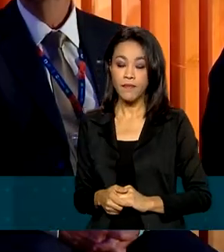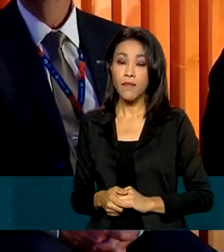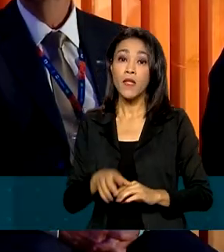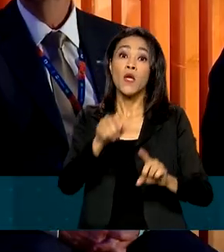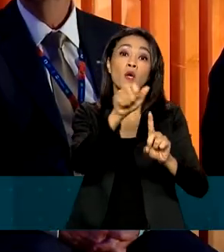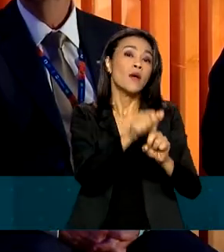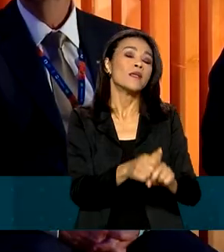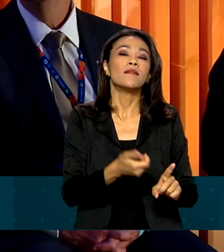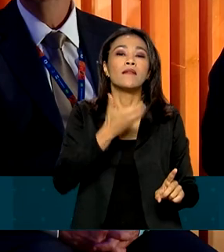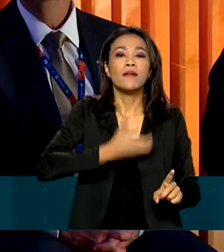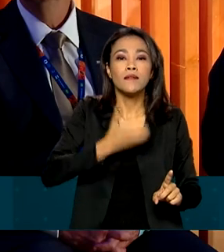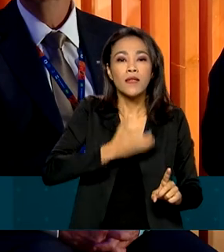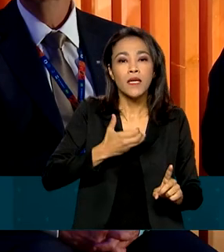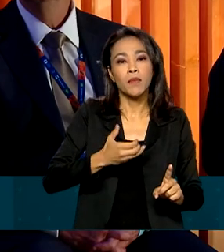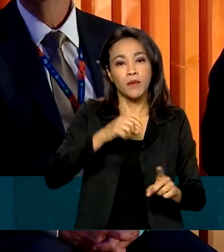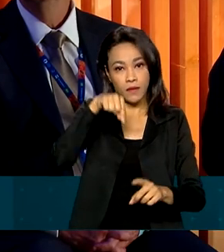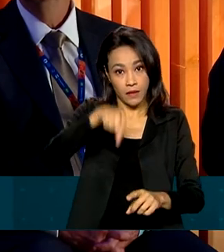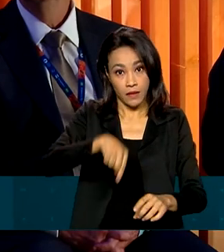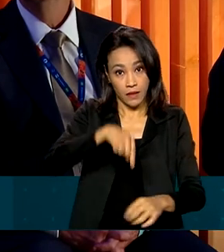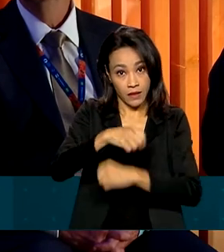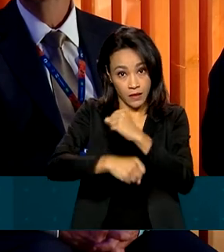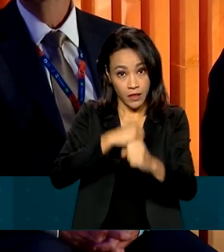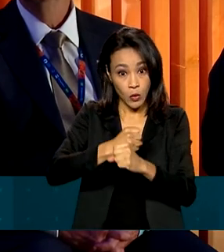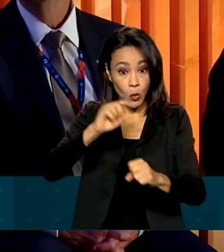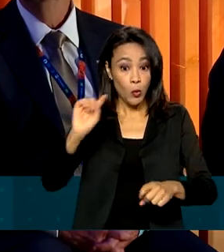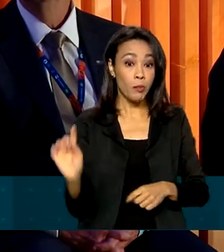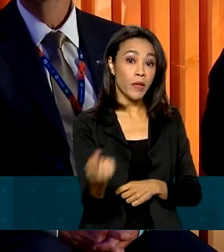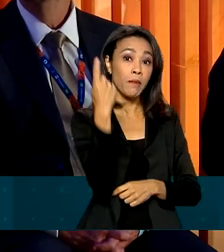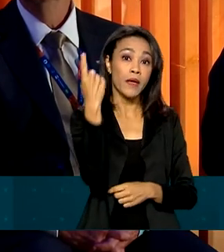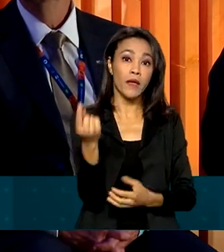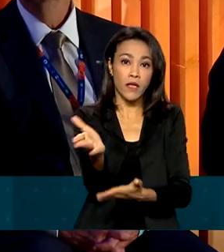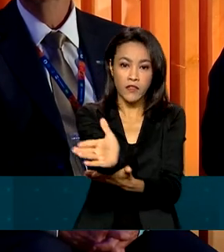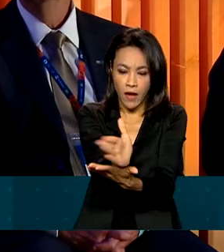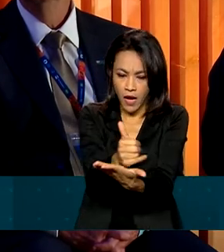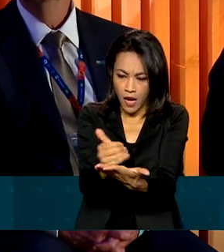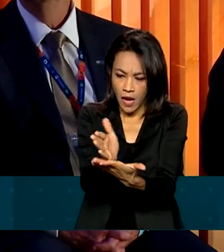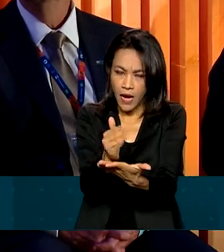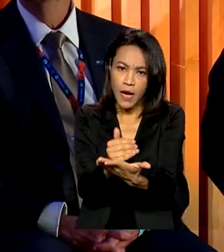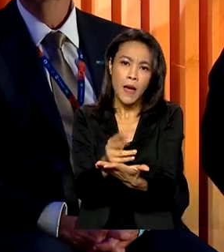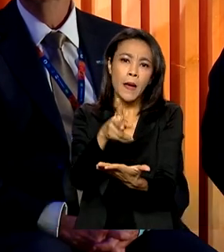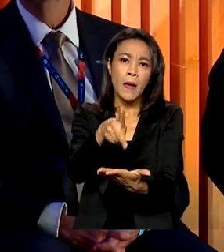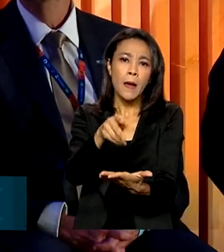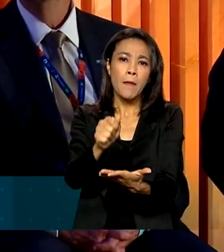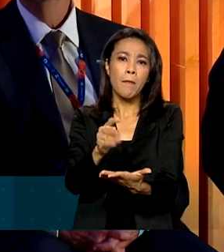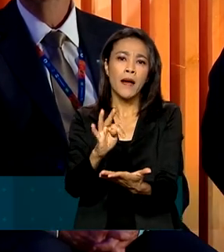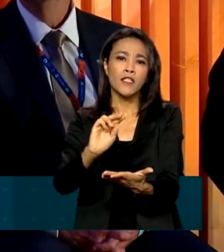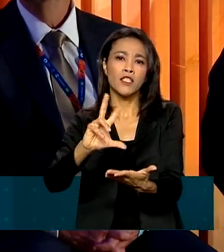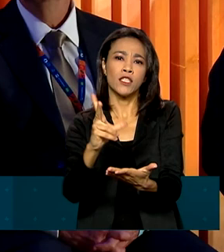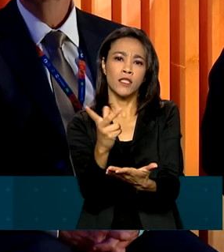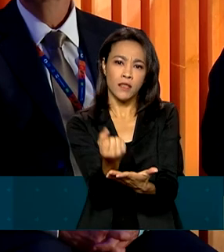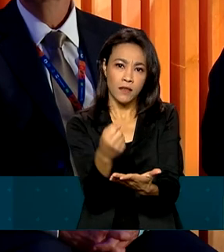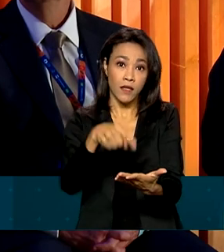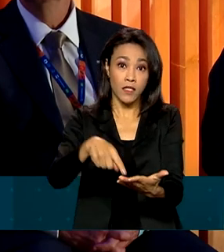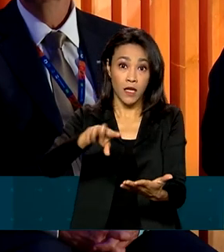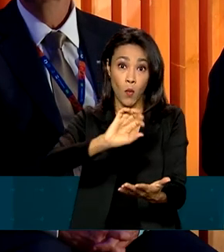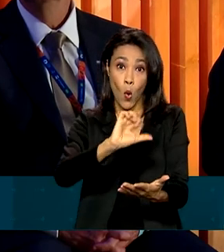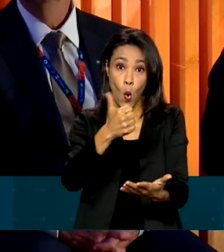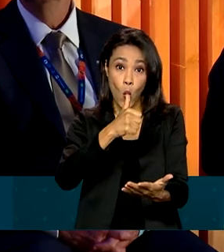realizaremos o primeiro leilão de partilha e de produção do sistema de oferta permanente. Serão 11 blocos,